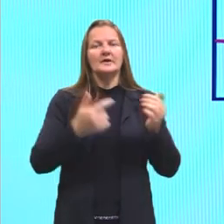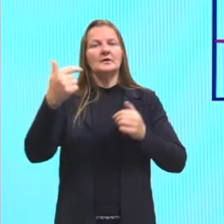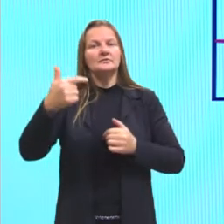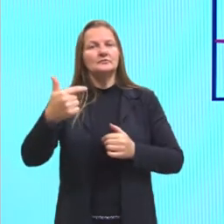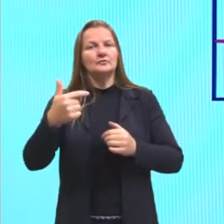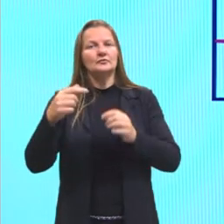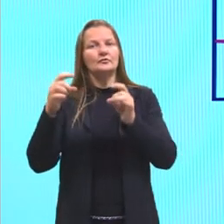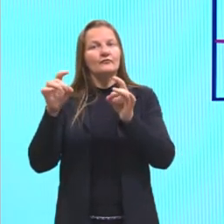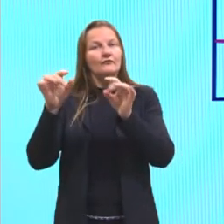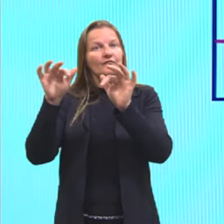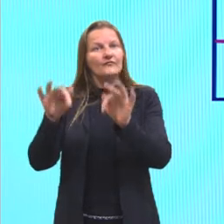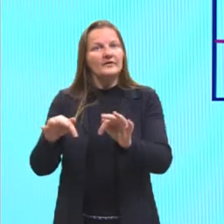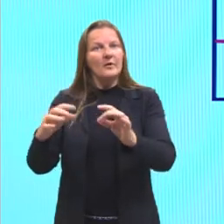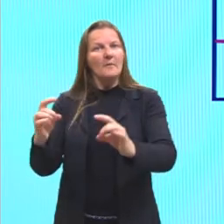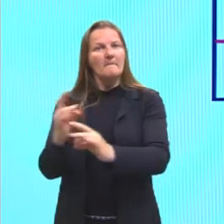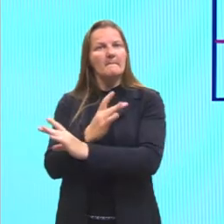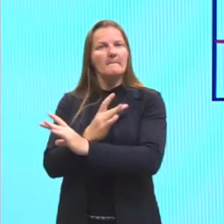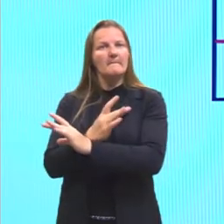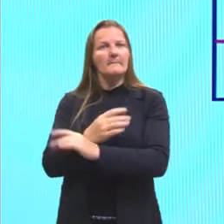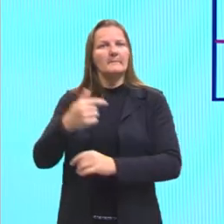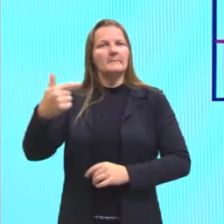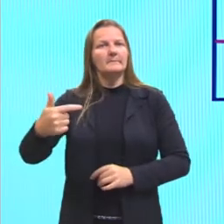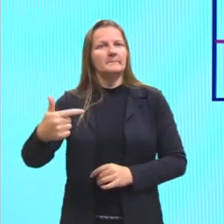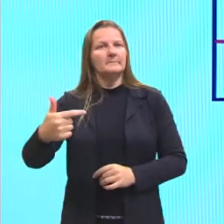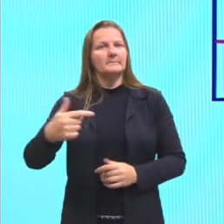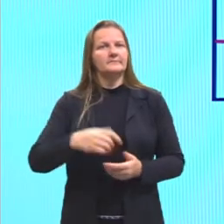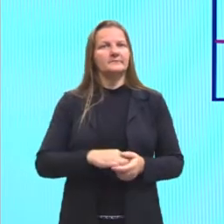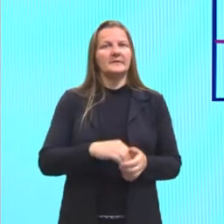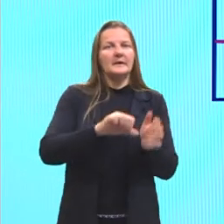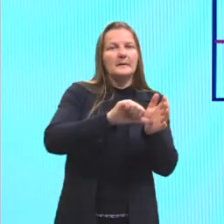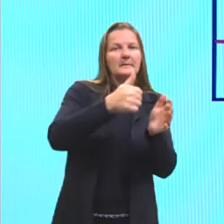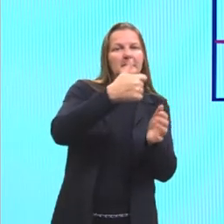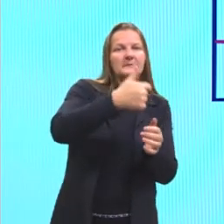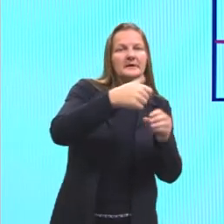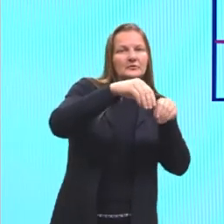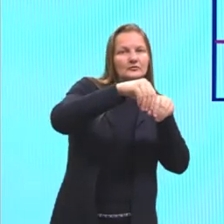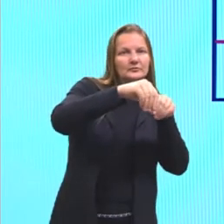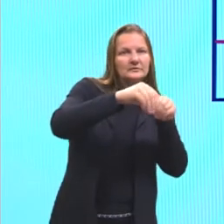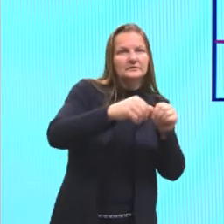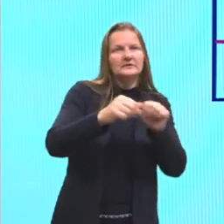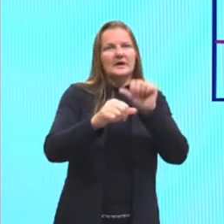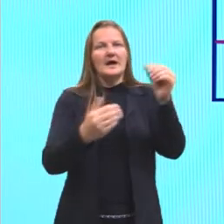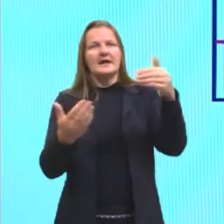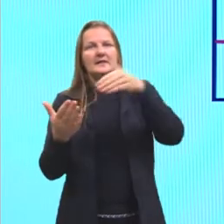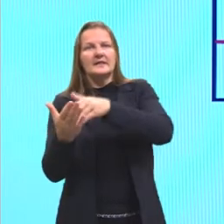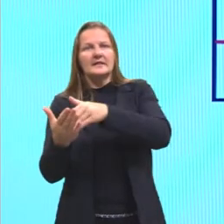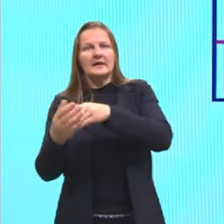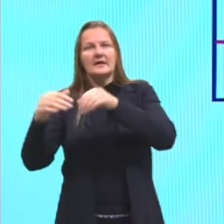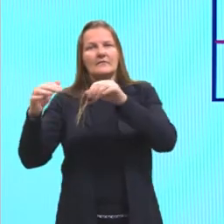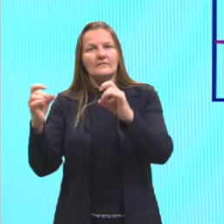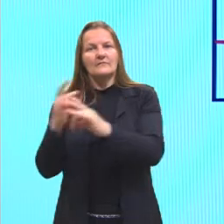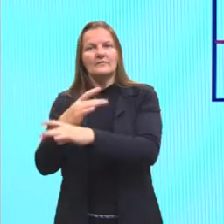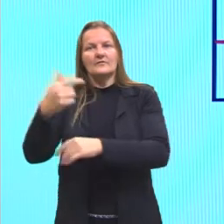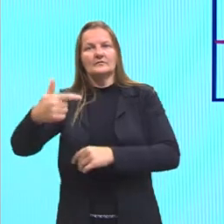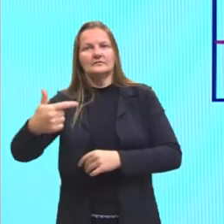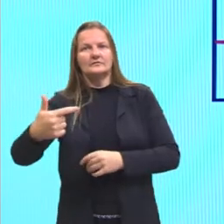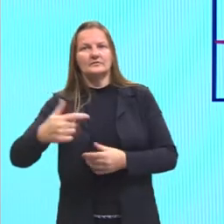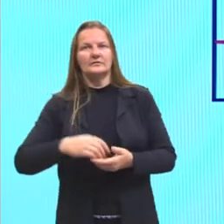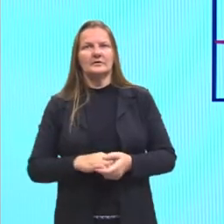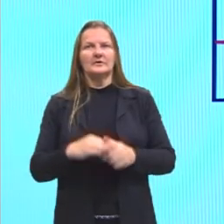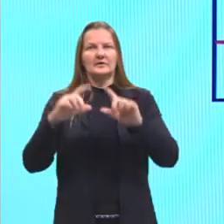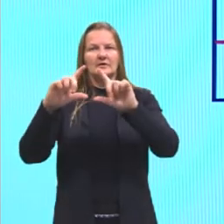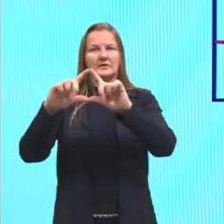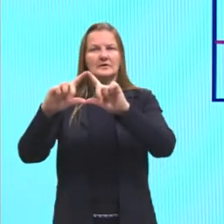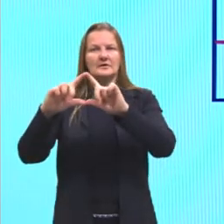produtos. E essa diferença de energia dos reagentes até a formação, que seria esse delta aqui,